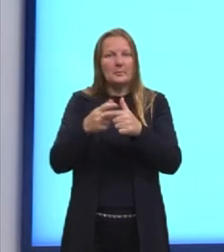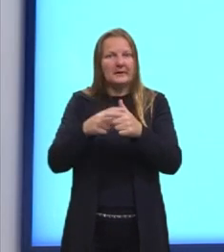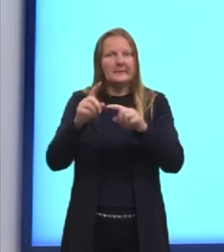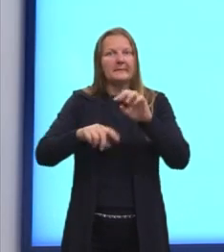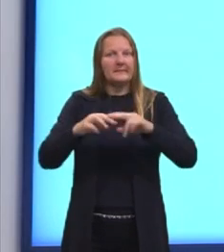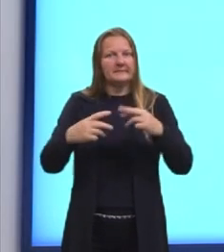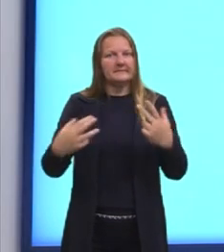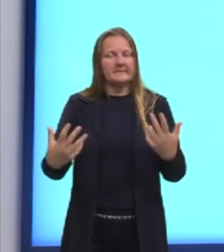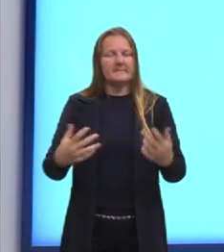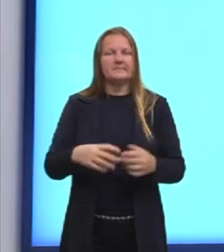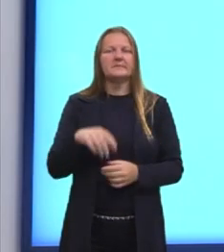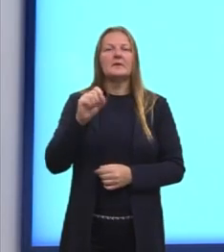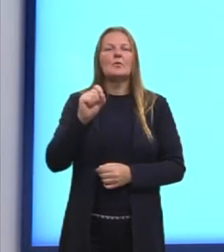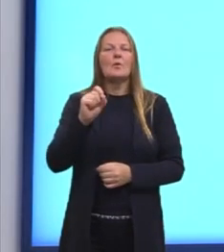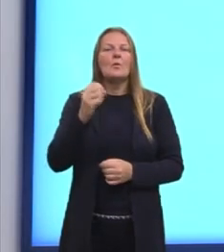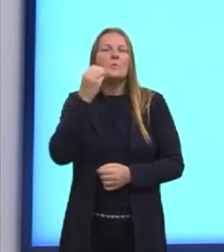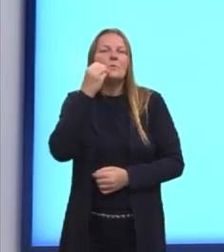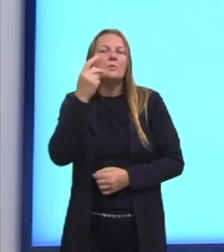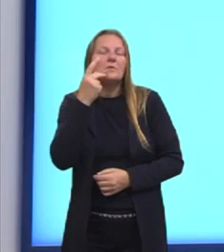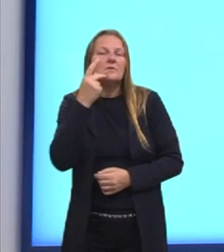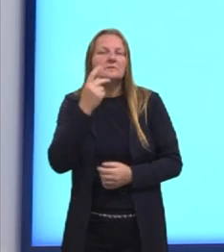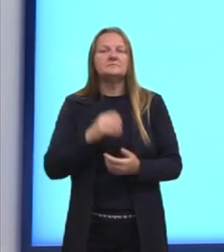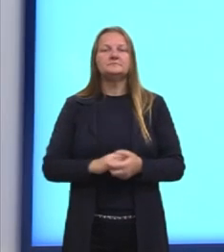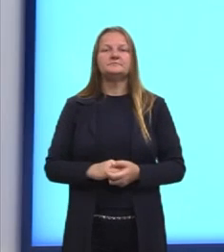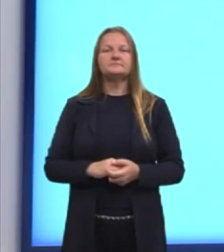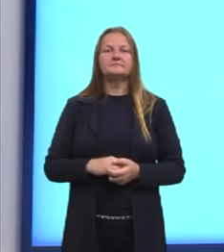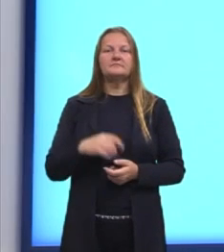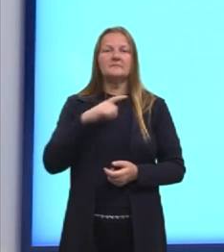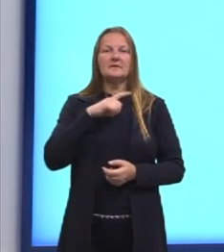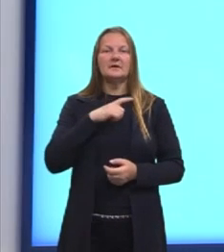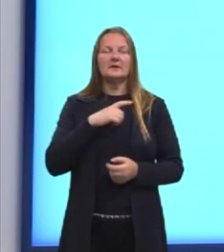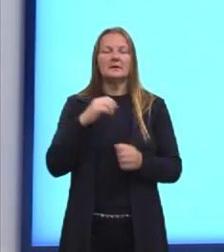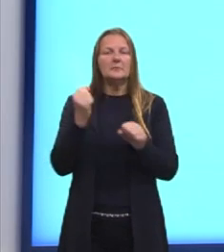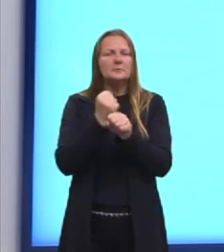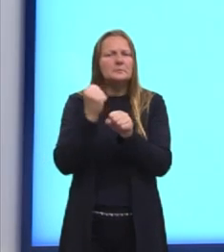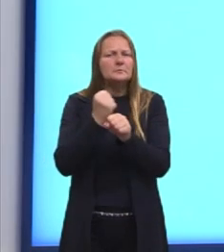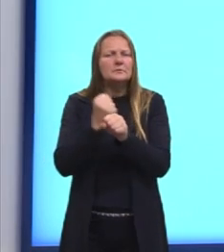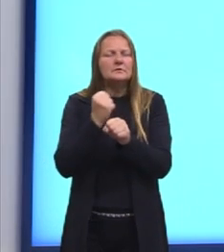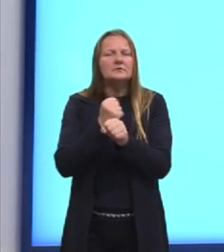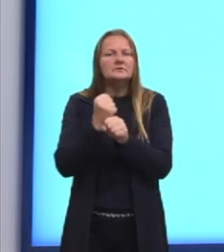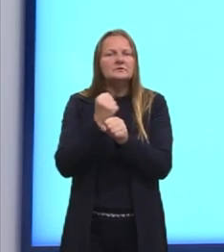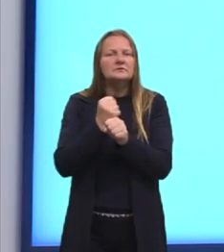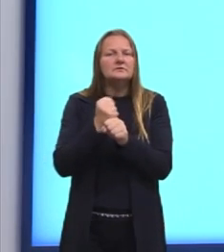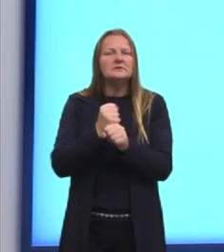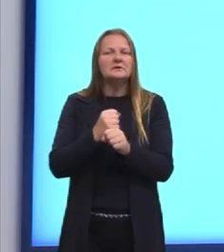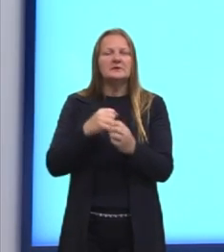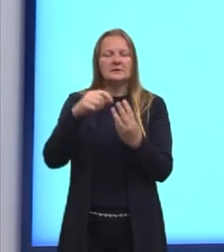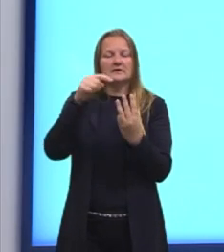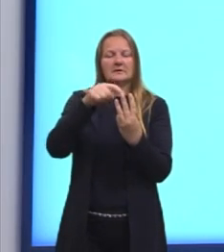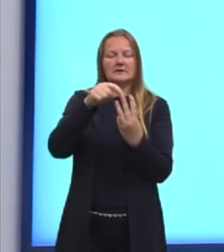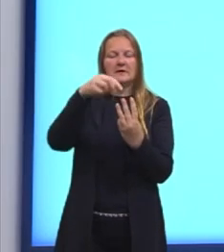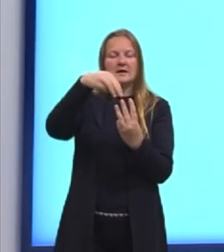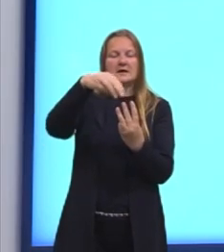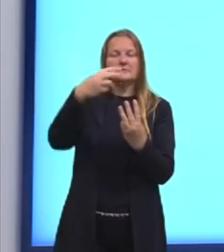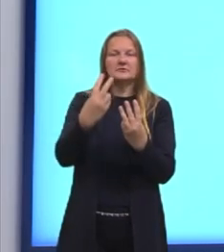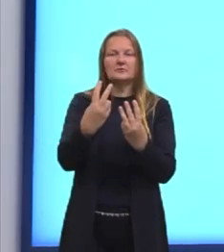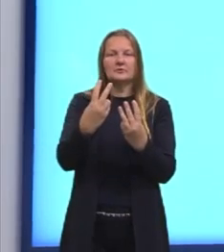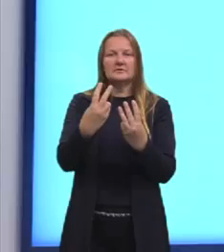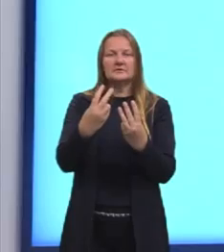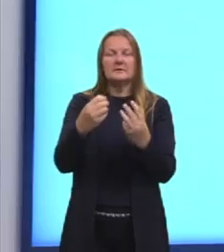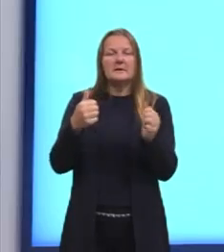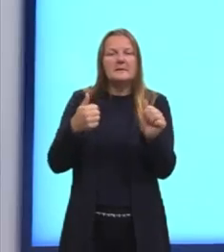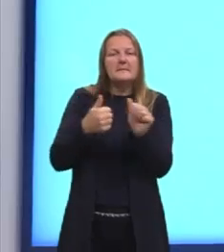probabilidade de uma peça defeituosa ter sido produzida pela máquina M2 é mais